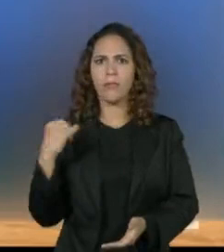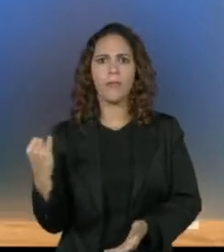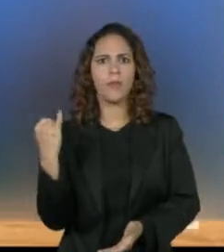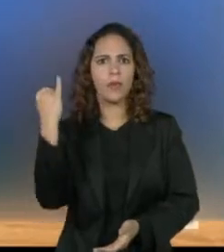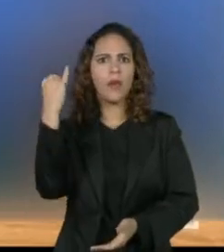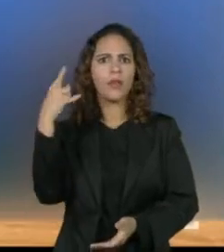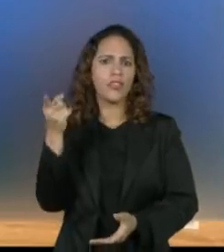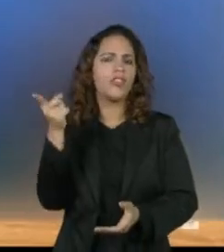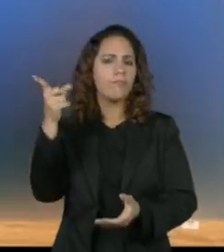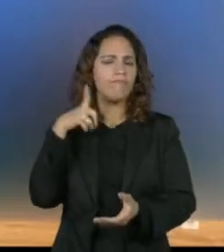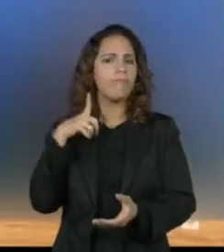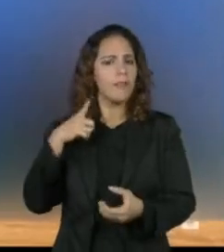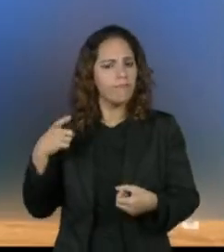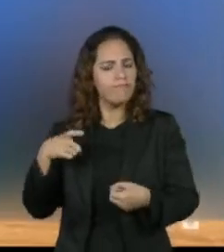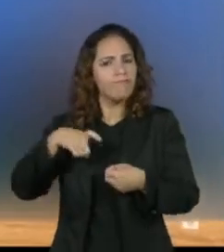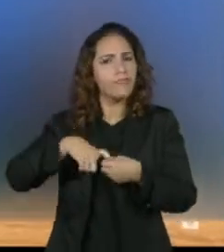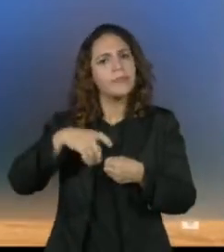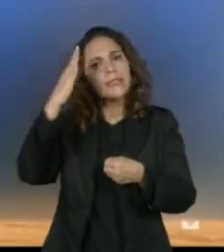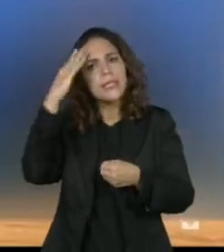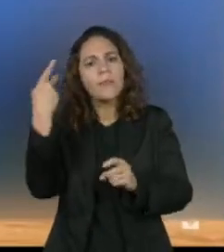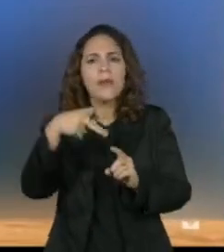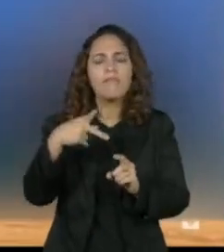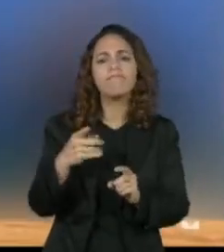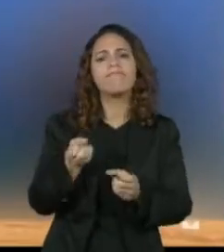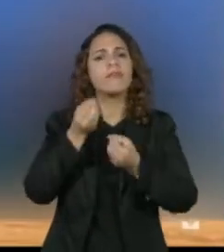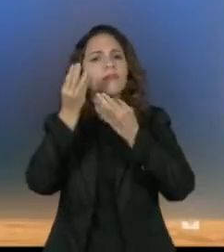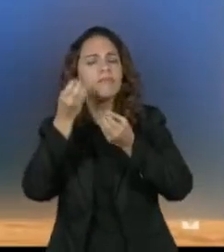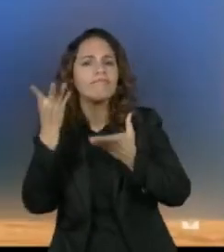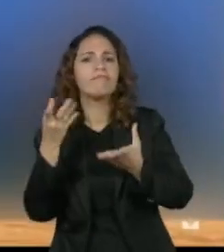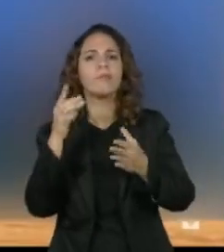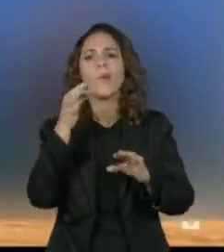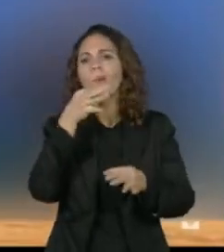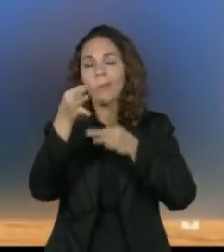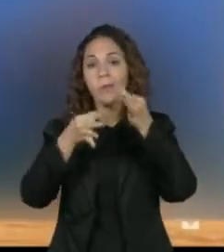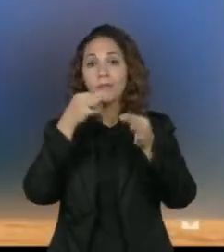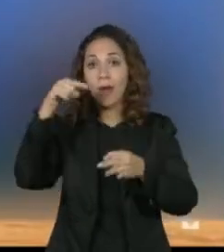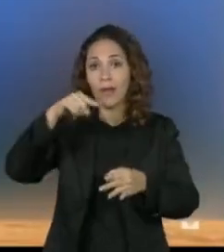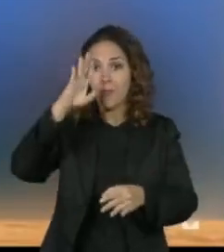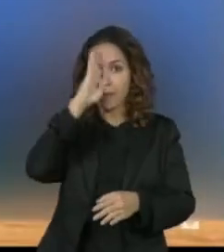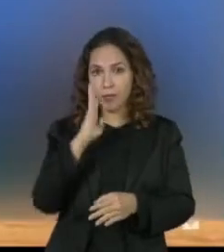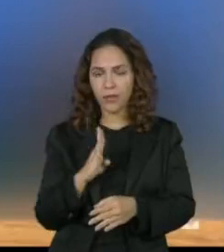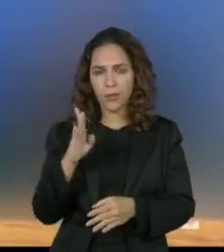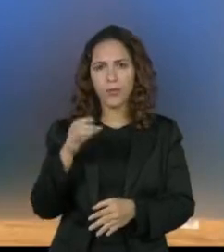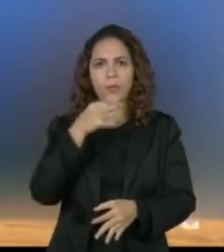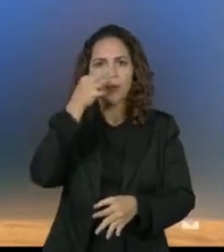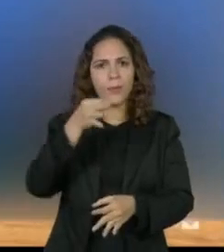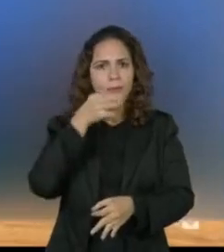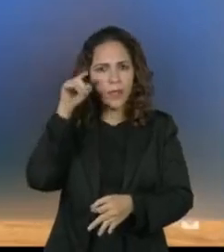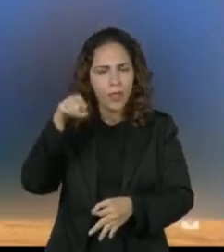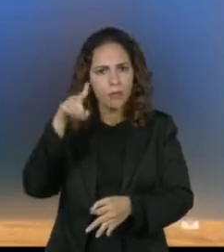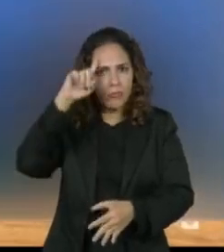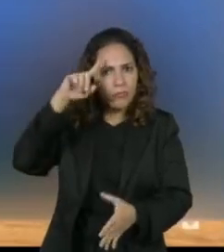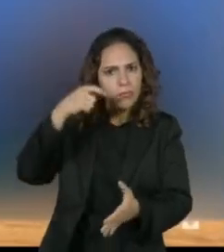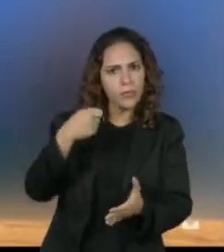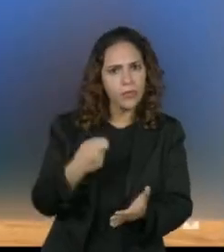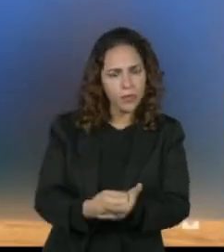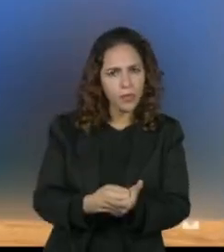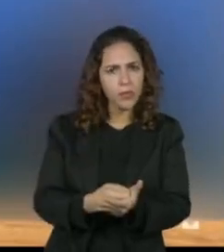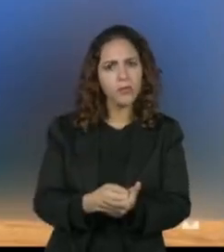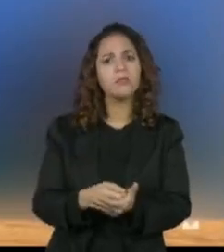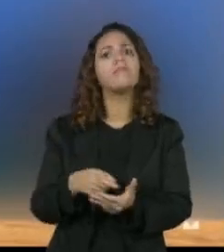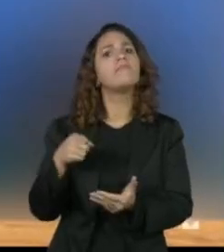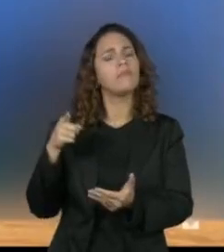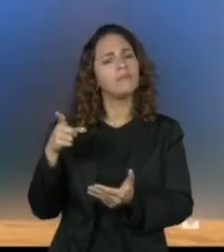para eles e a decisão que ocorreu aqui no Brasil, o eles fizeram aqui no Brasil, é uma decisão ampla,